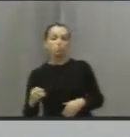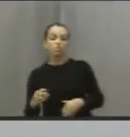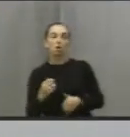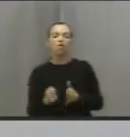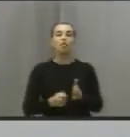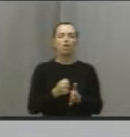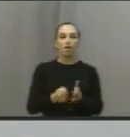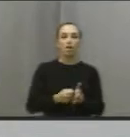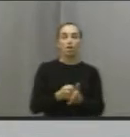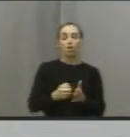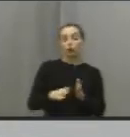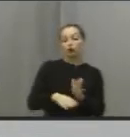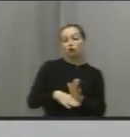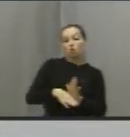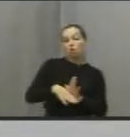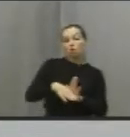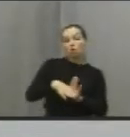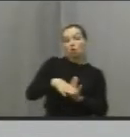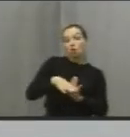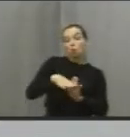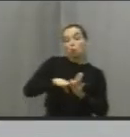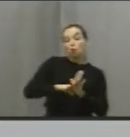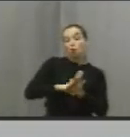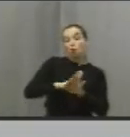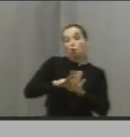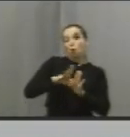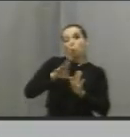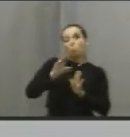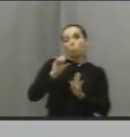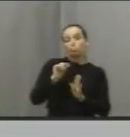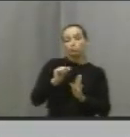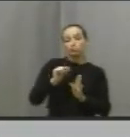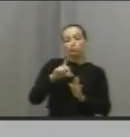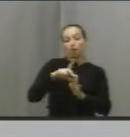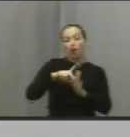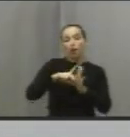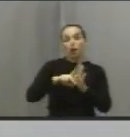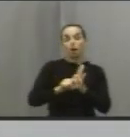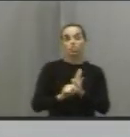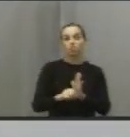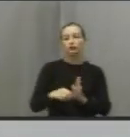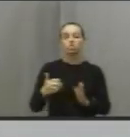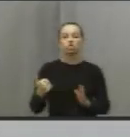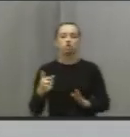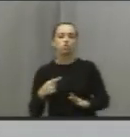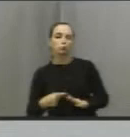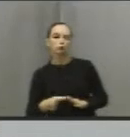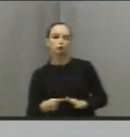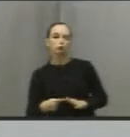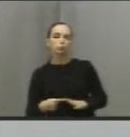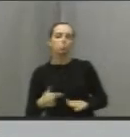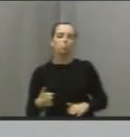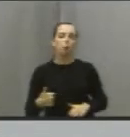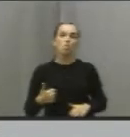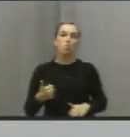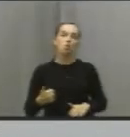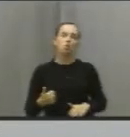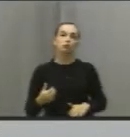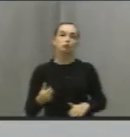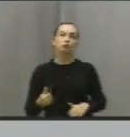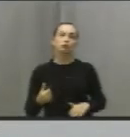teria que aumentar o quadro de pessoal dela, de servidores, em 61%. E Ribeirão Preto teria que aumentar para